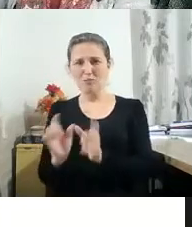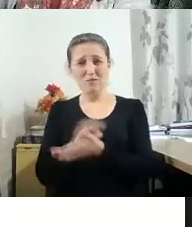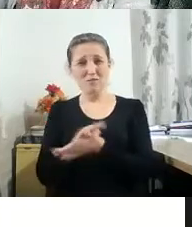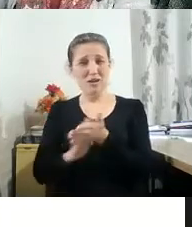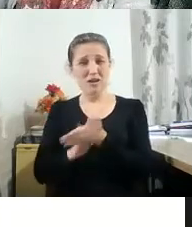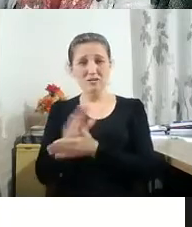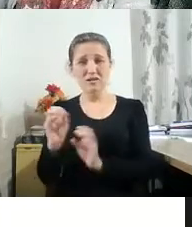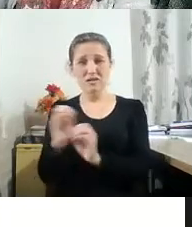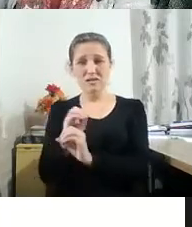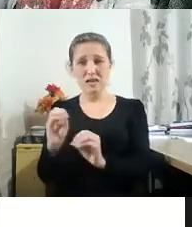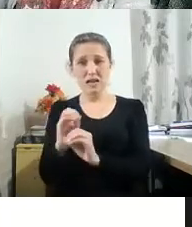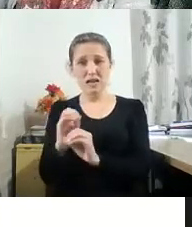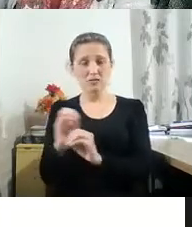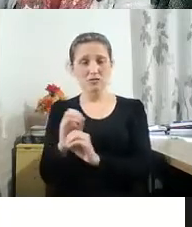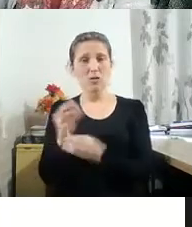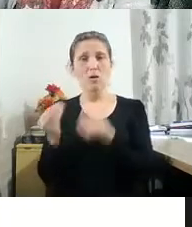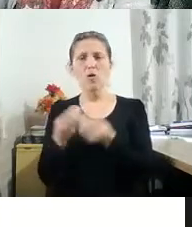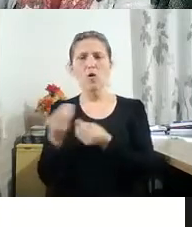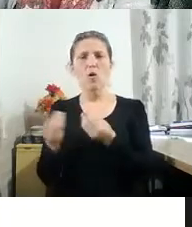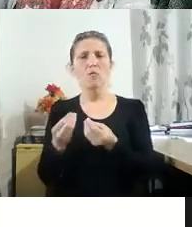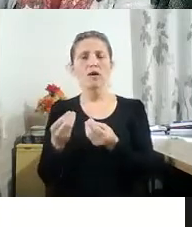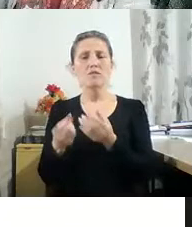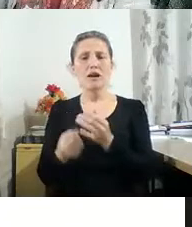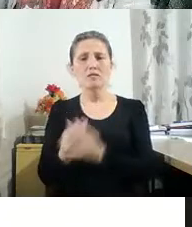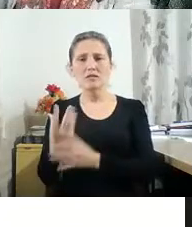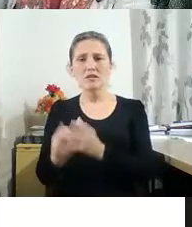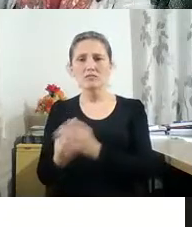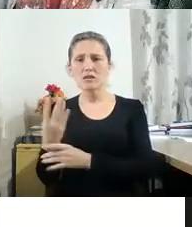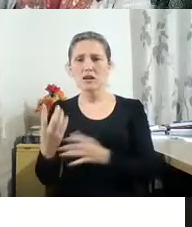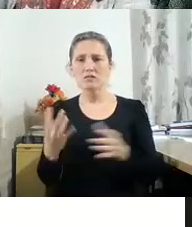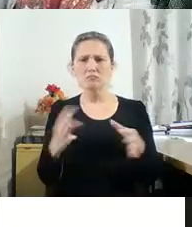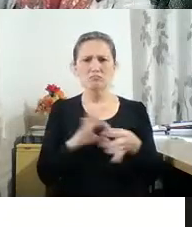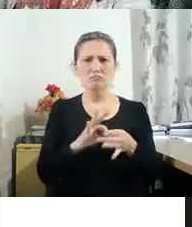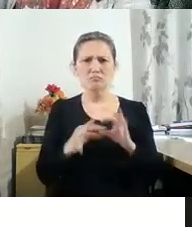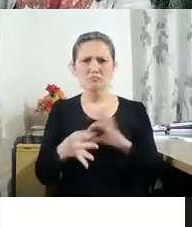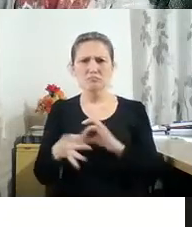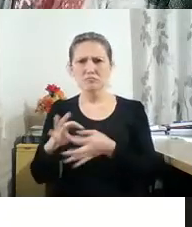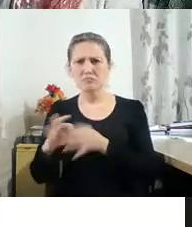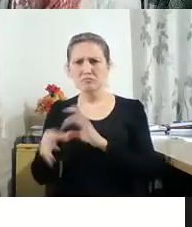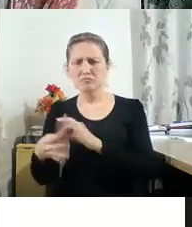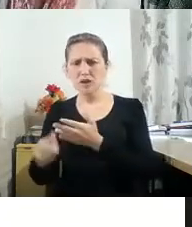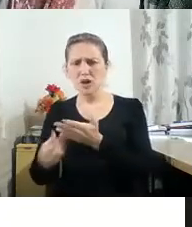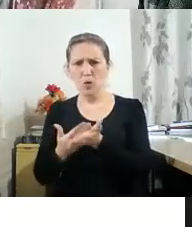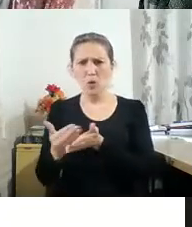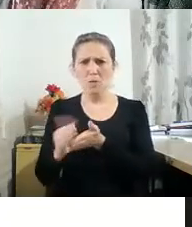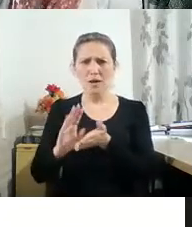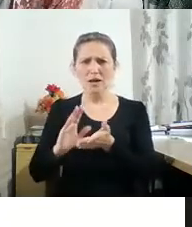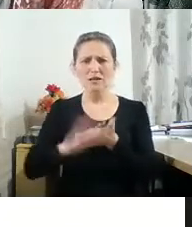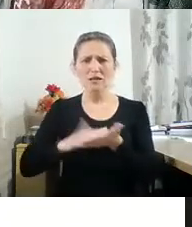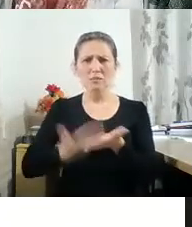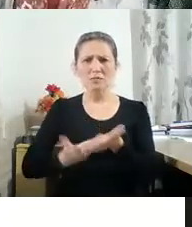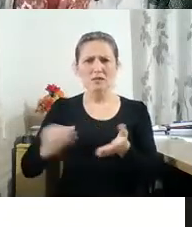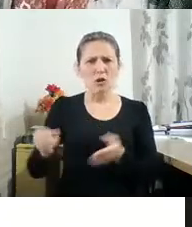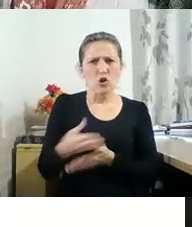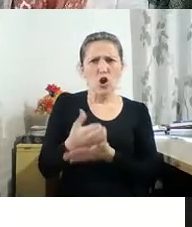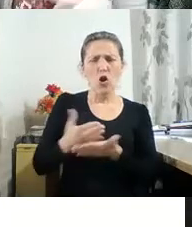Como ele vai criando associações e gerando novas interpretações. Então, essa questão